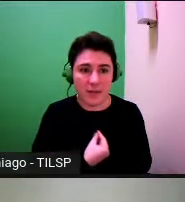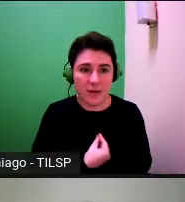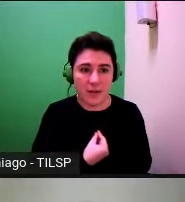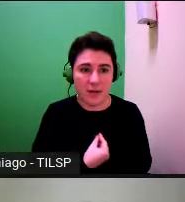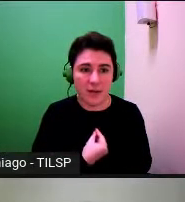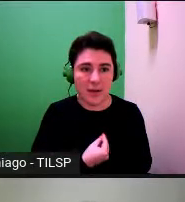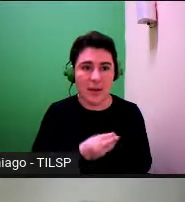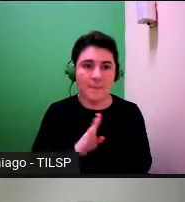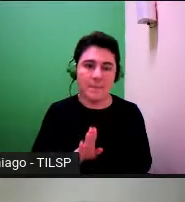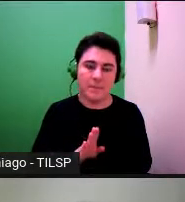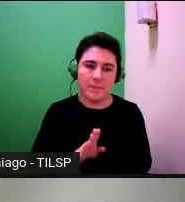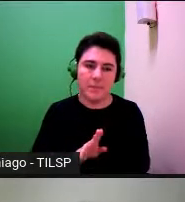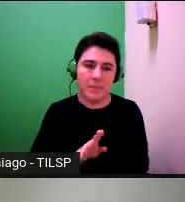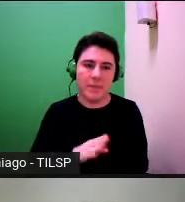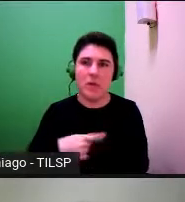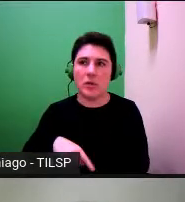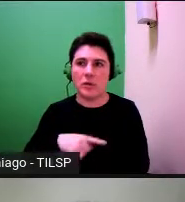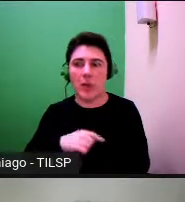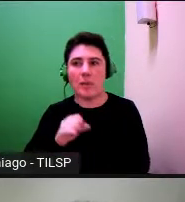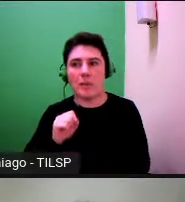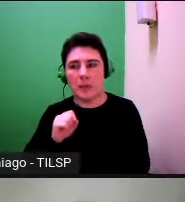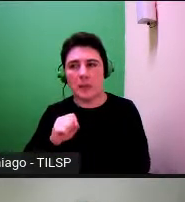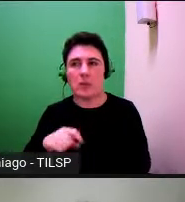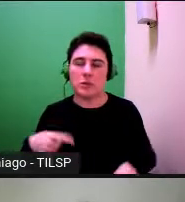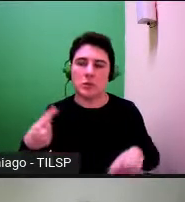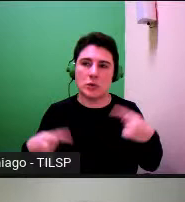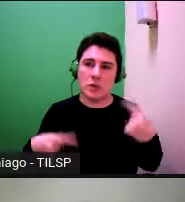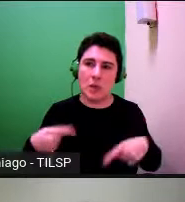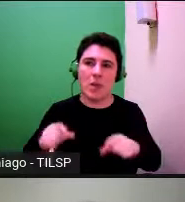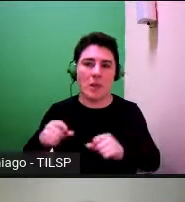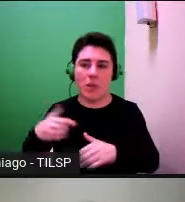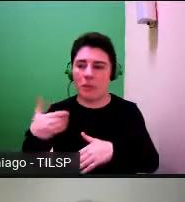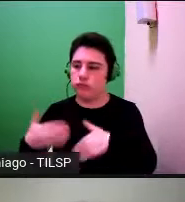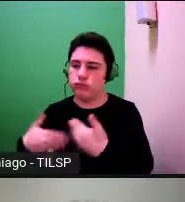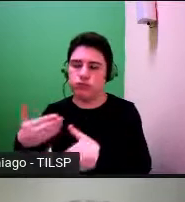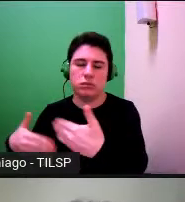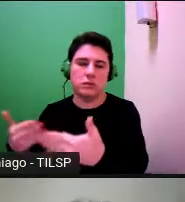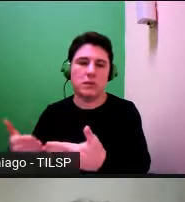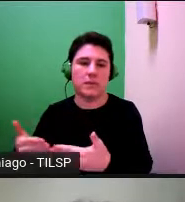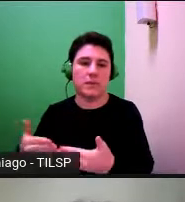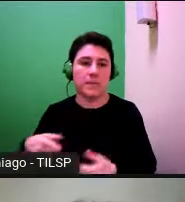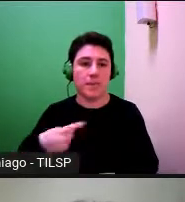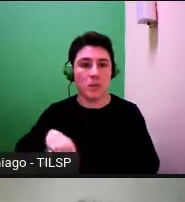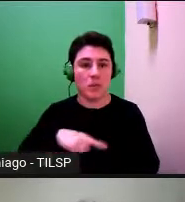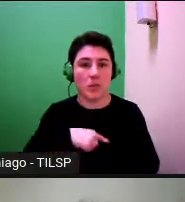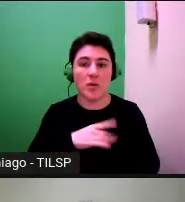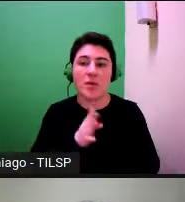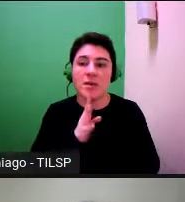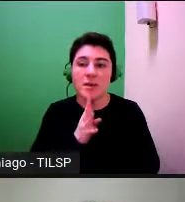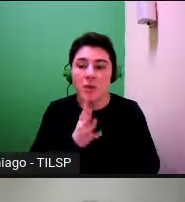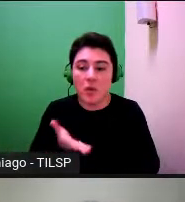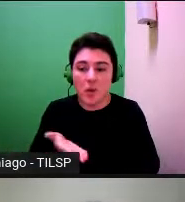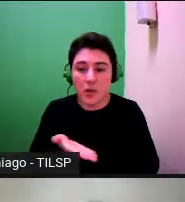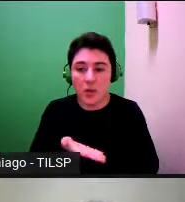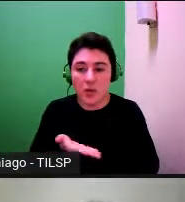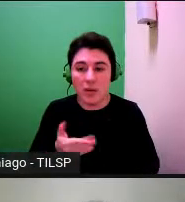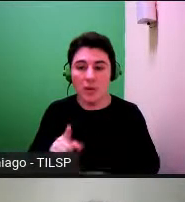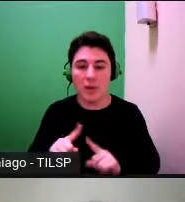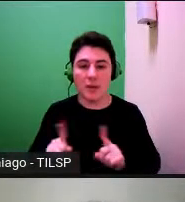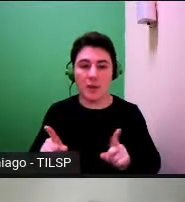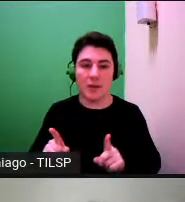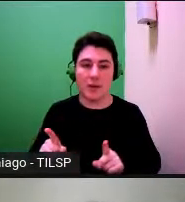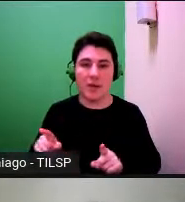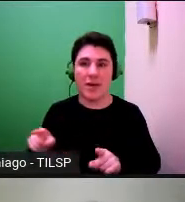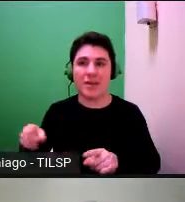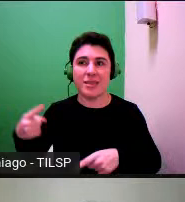sujeito a discussão está sujeito a evolução está sujeito ao que nós conhecemos hoje e portanto um debate filosófico e